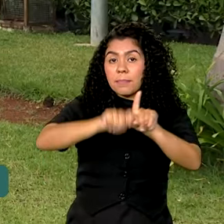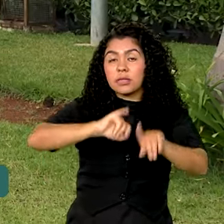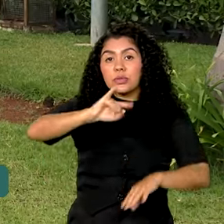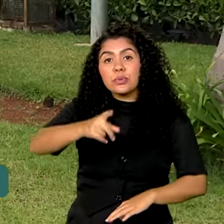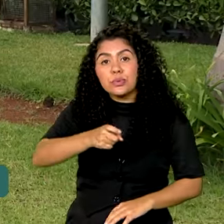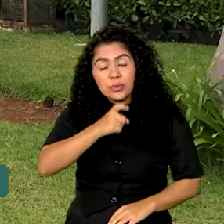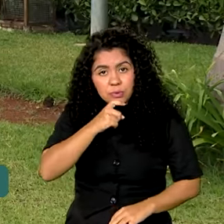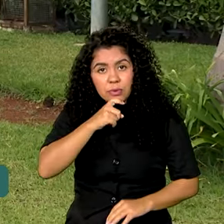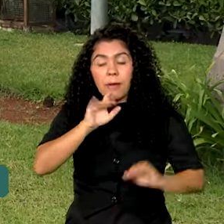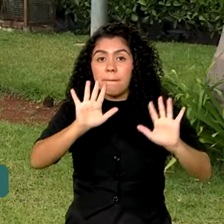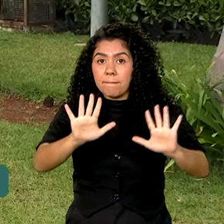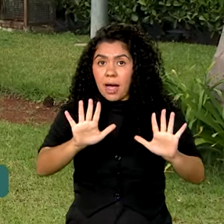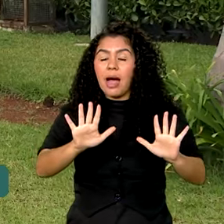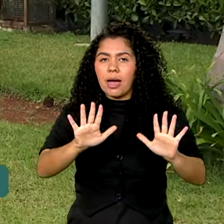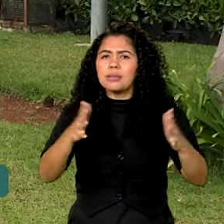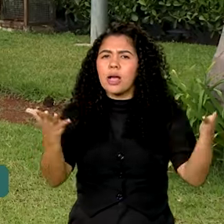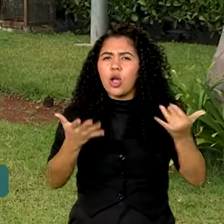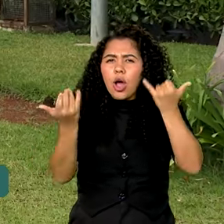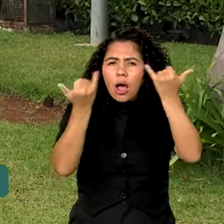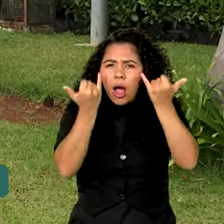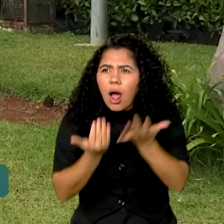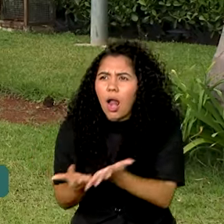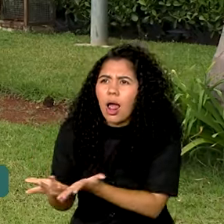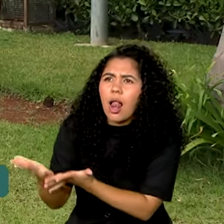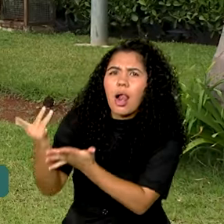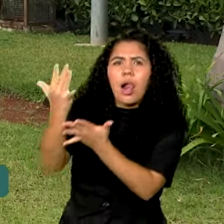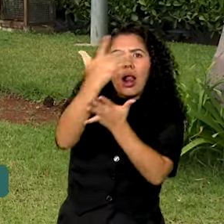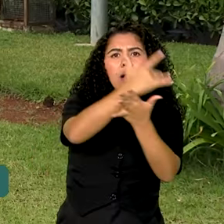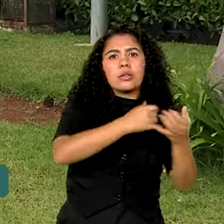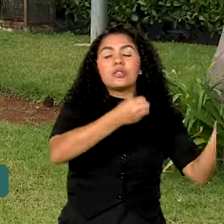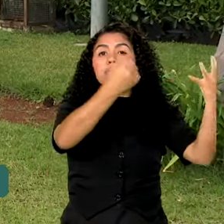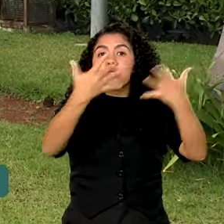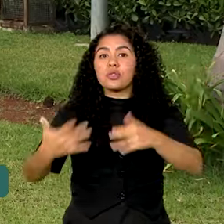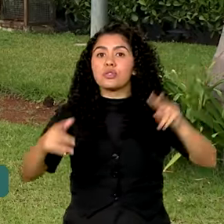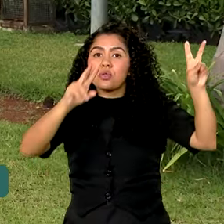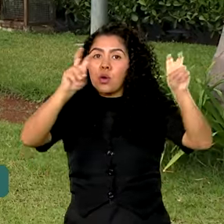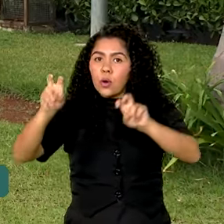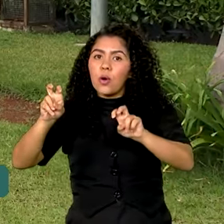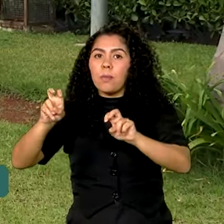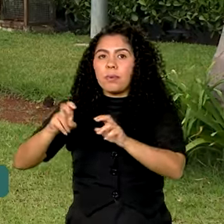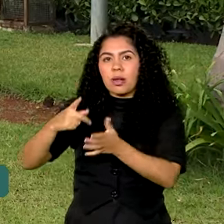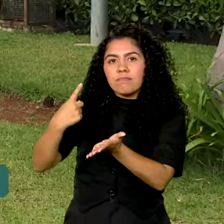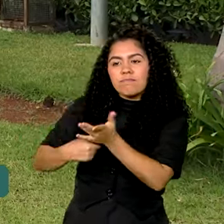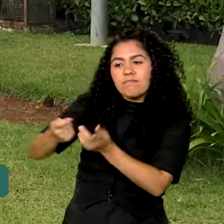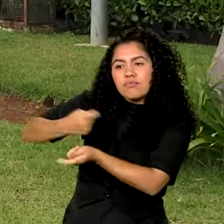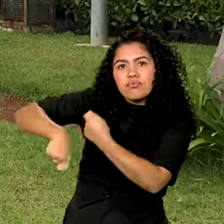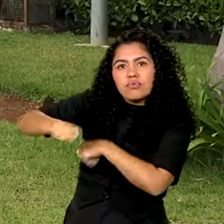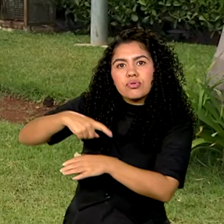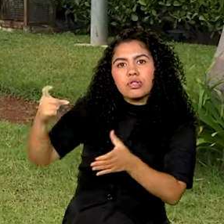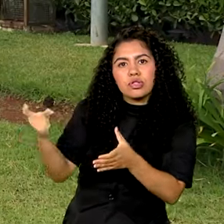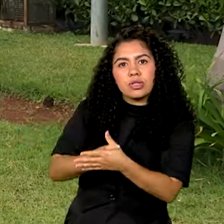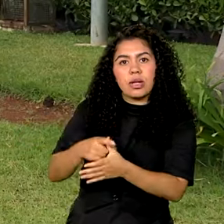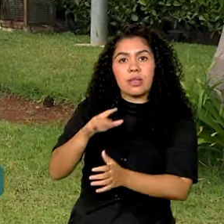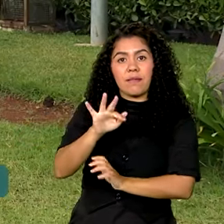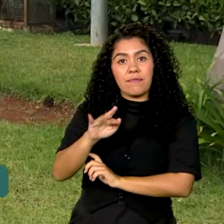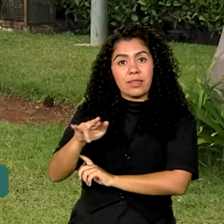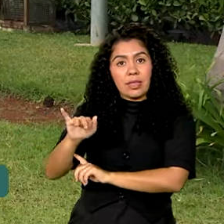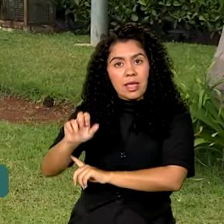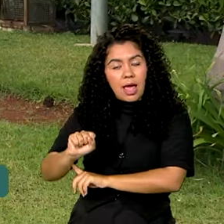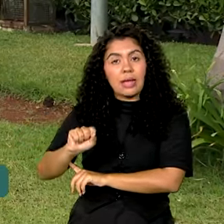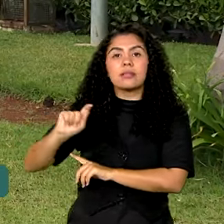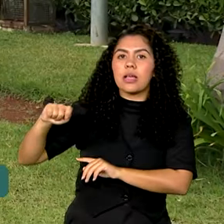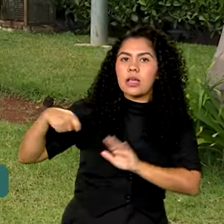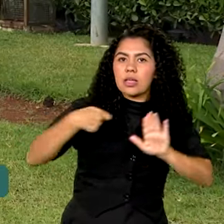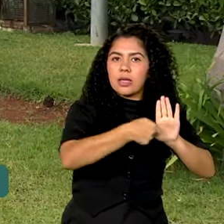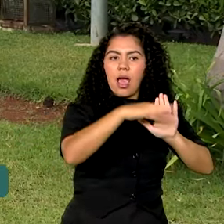Agora, a gente faz, então, um balanço sobre o Desenrola FIES. Tem um outro programa do governo federal que é